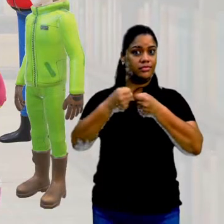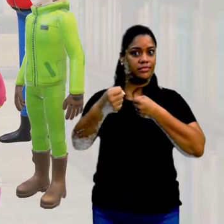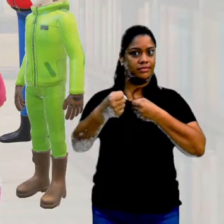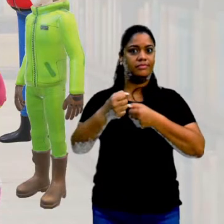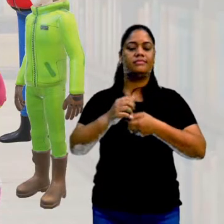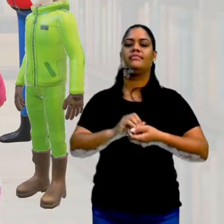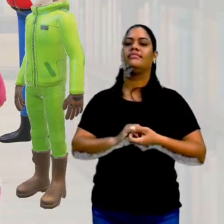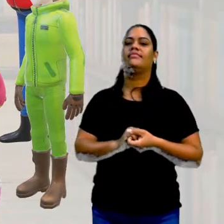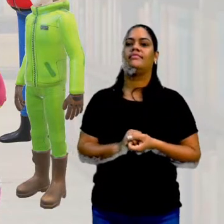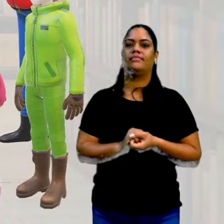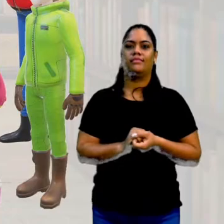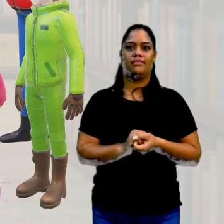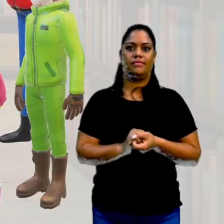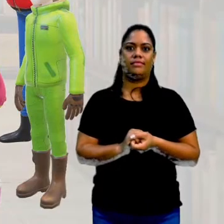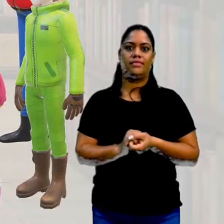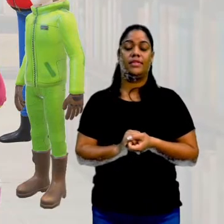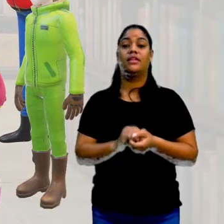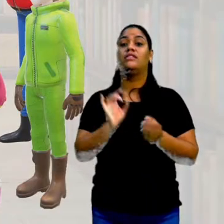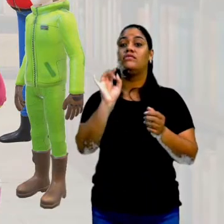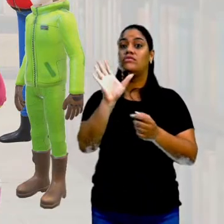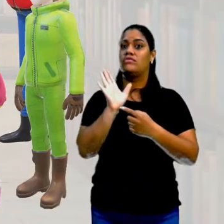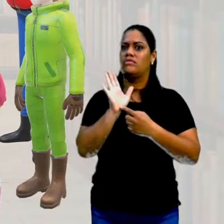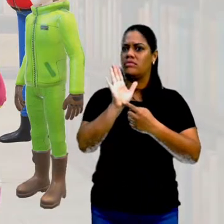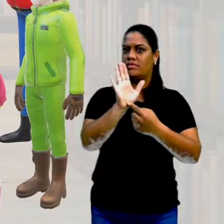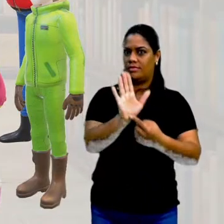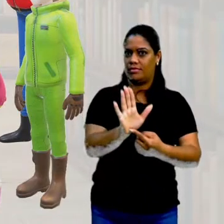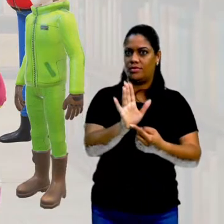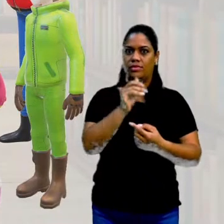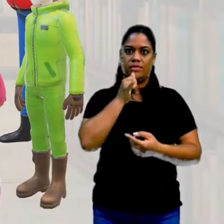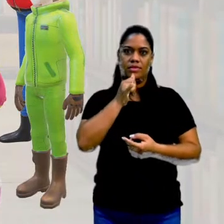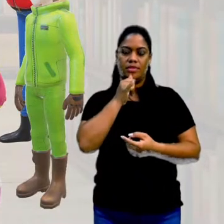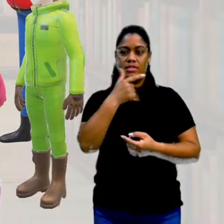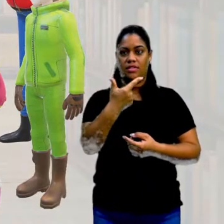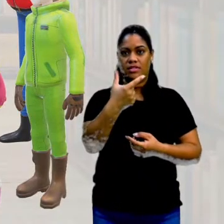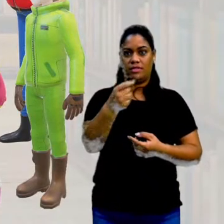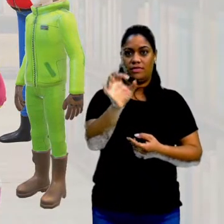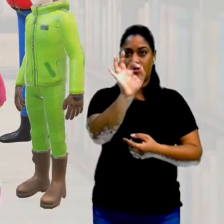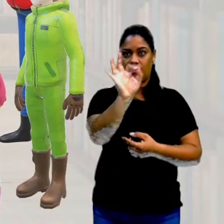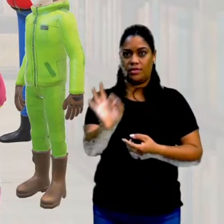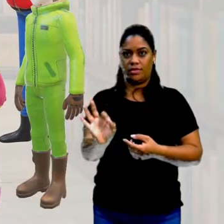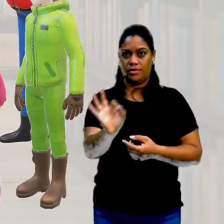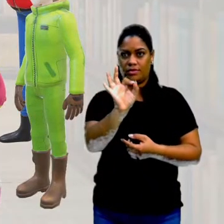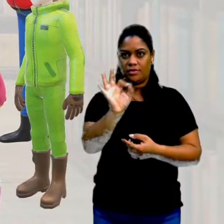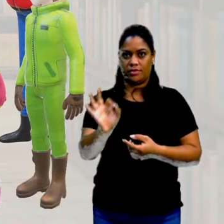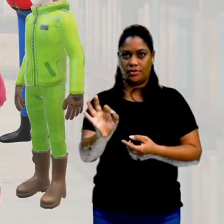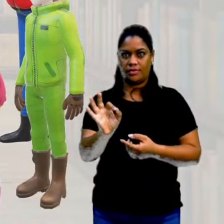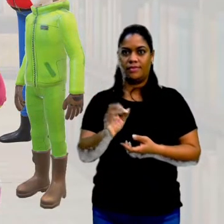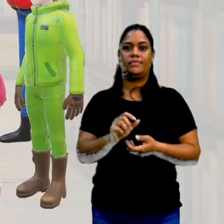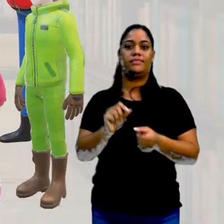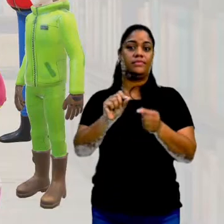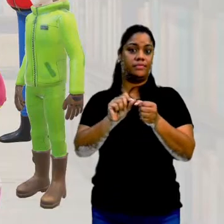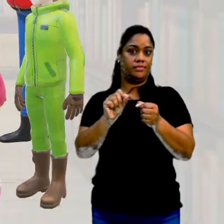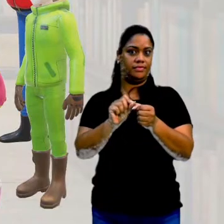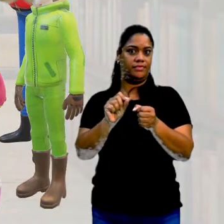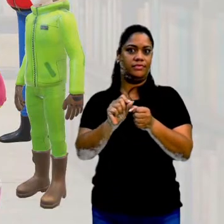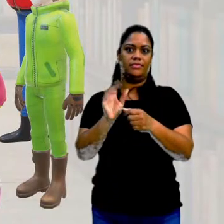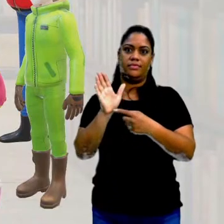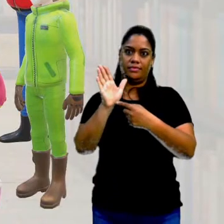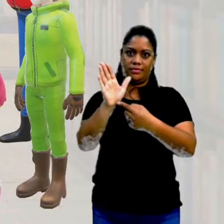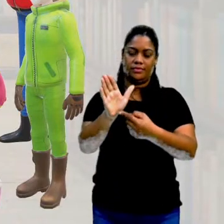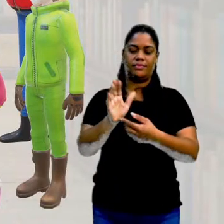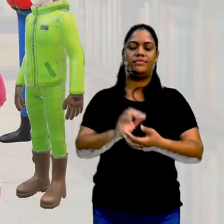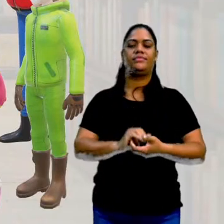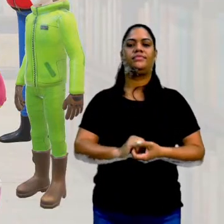ali, e a gente vai coletar uma amostra, por exemplo, 20% da amostra, se a gente quiser formar uma amostra de